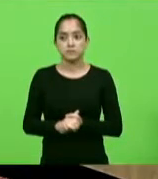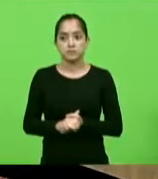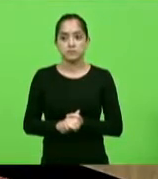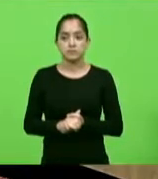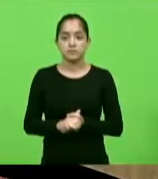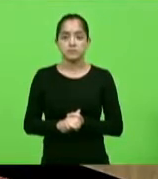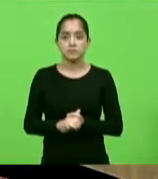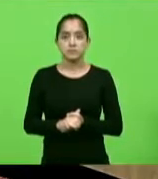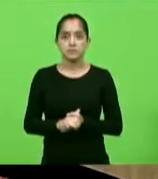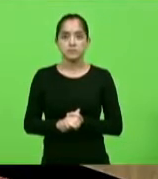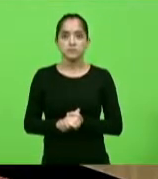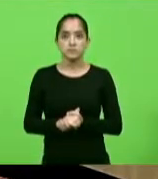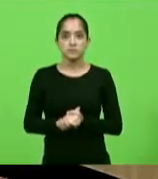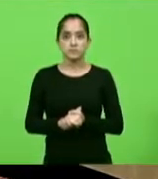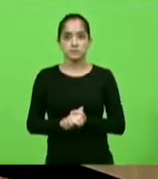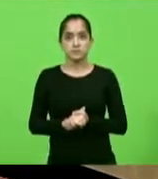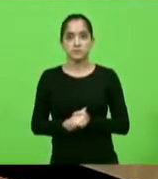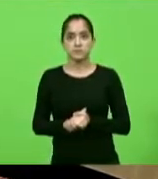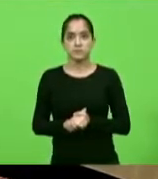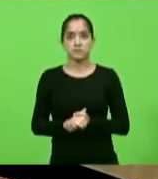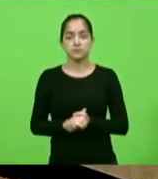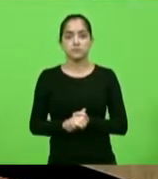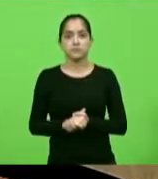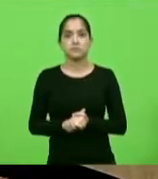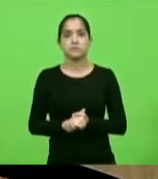está autorizado, deputado, por 15 minutos.